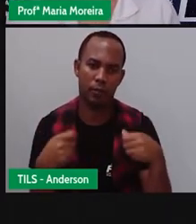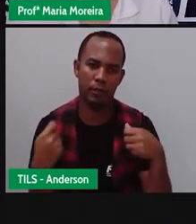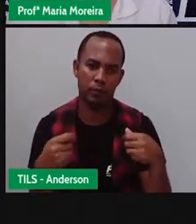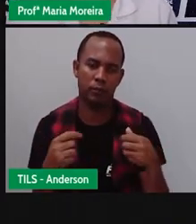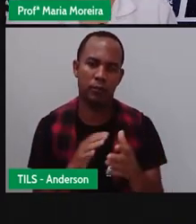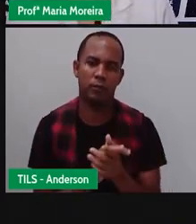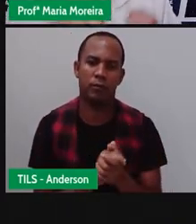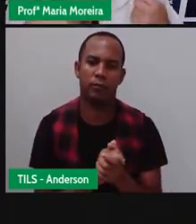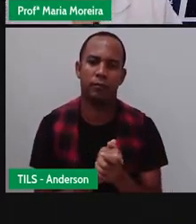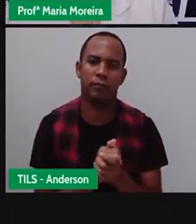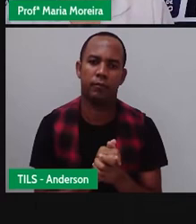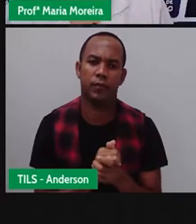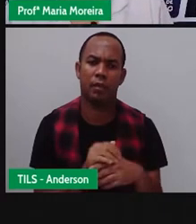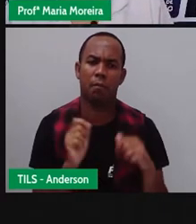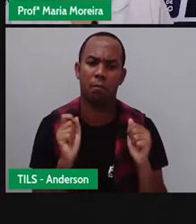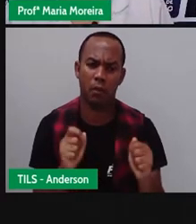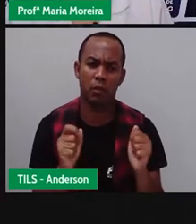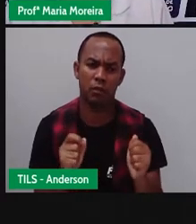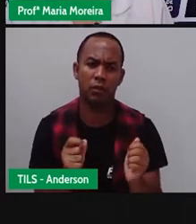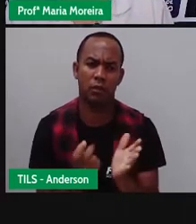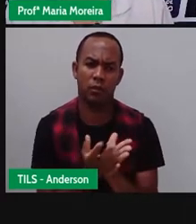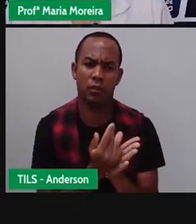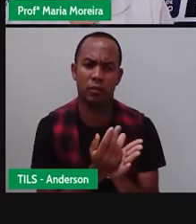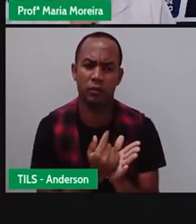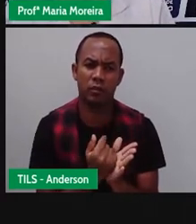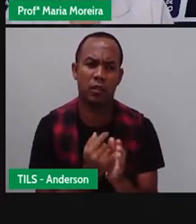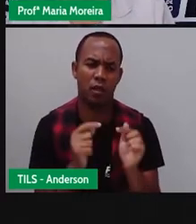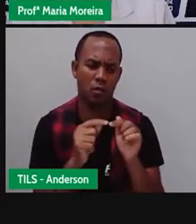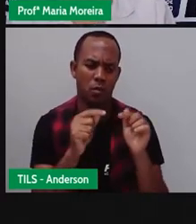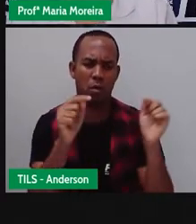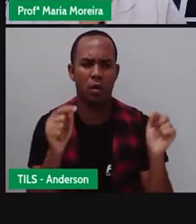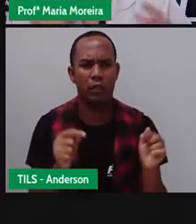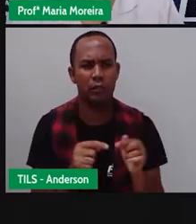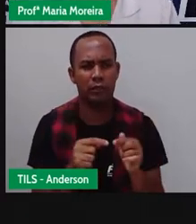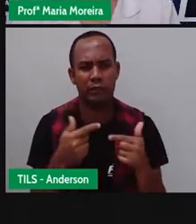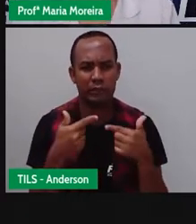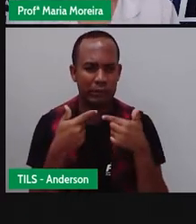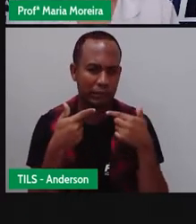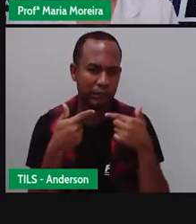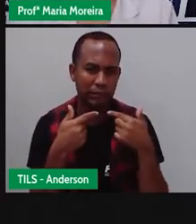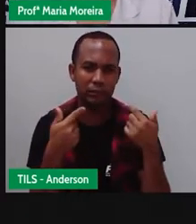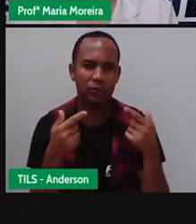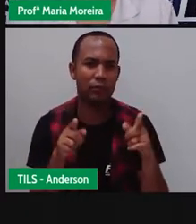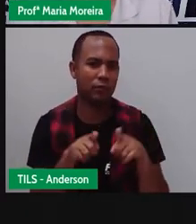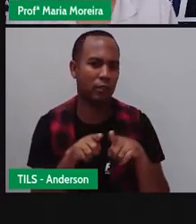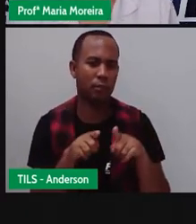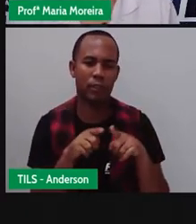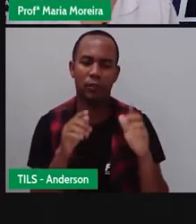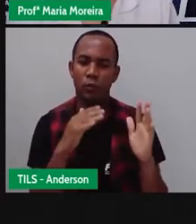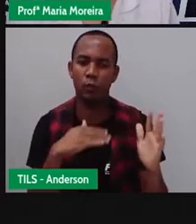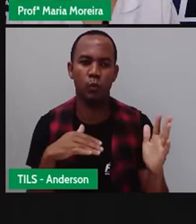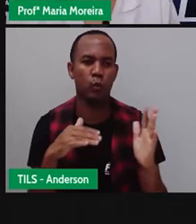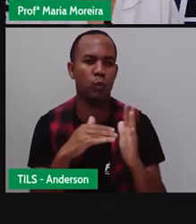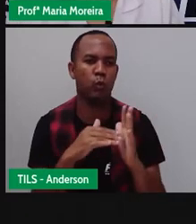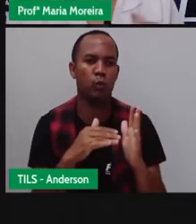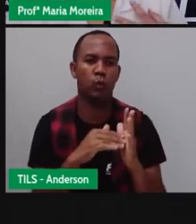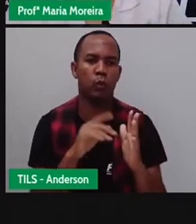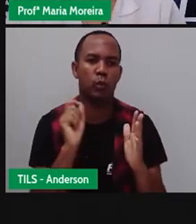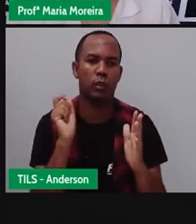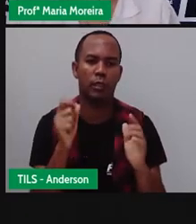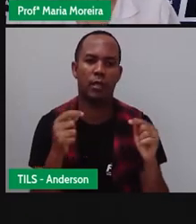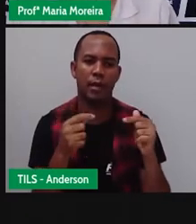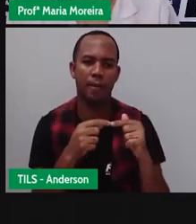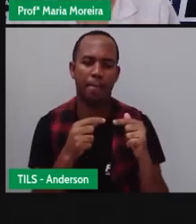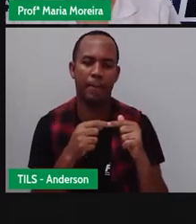BJS, que é beijos. Posso desenhar um coraçãozinho, né? Isso, uma carinha sorrindo. Tudo isso faz parte o quê? Do bilhete. Quando eu